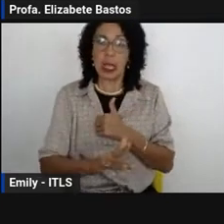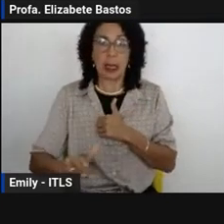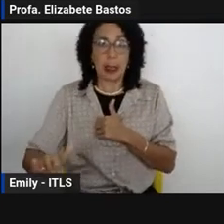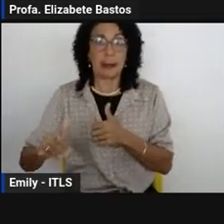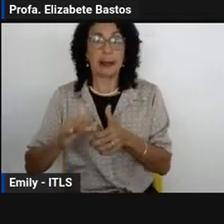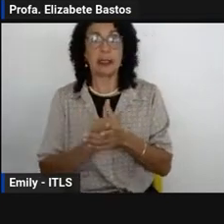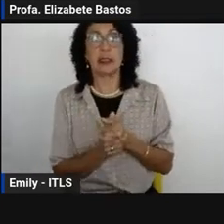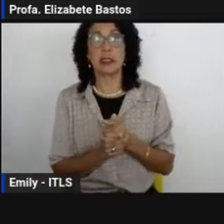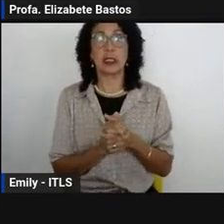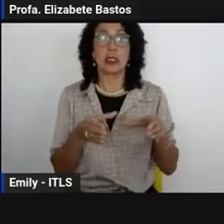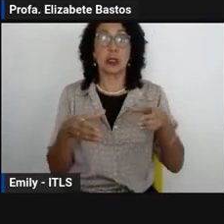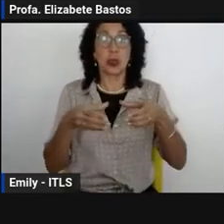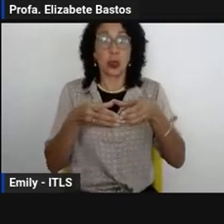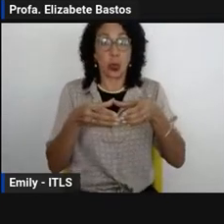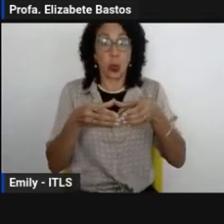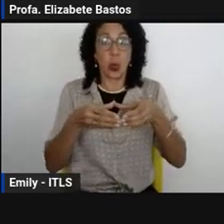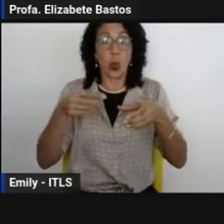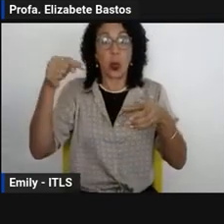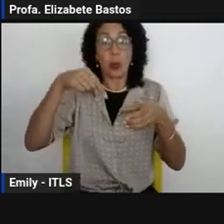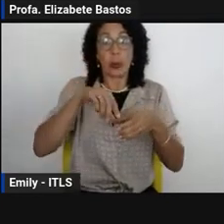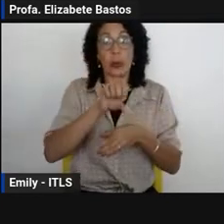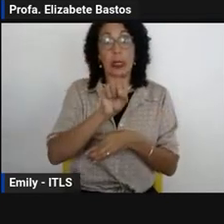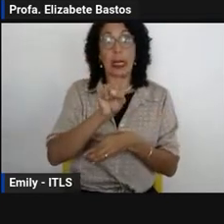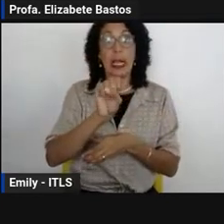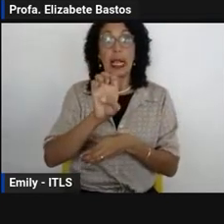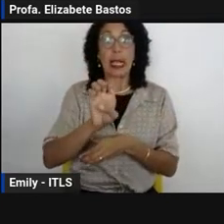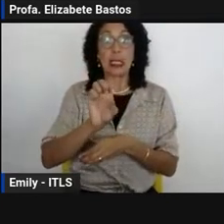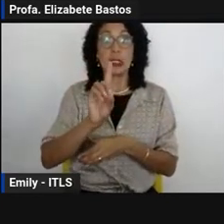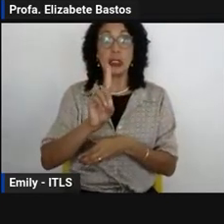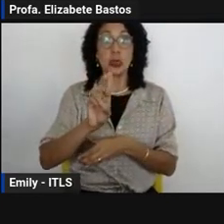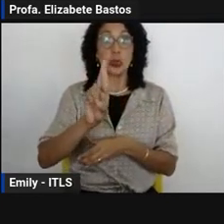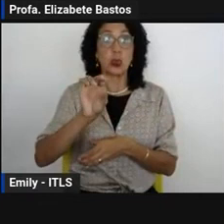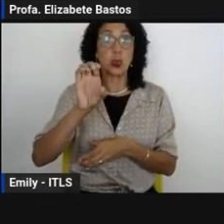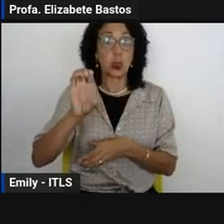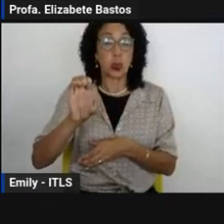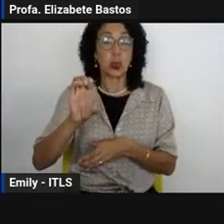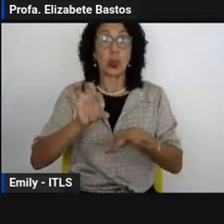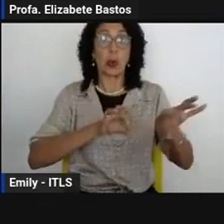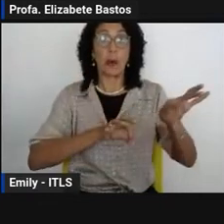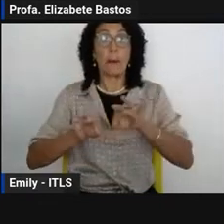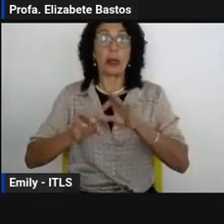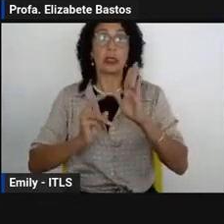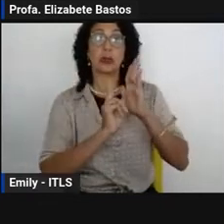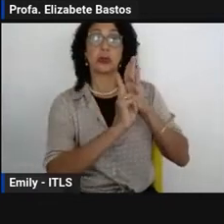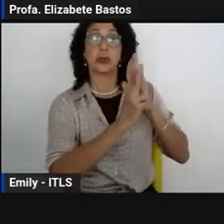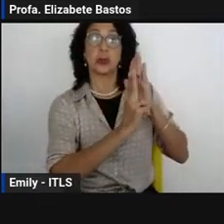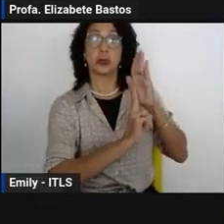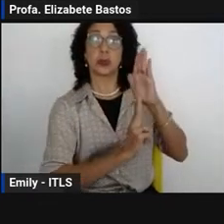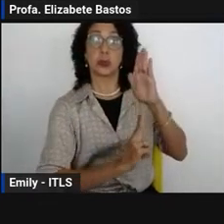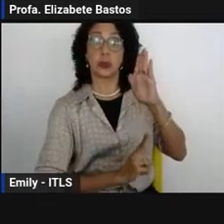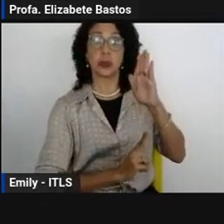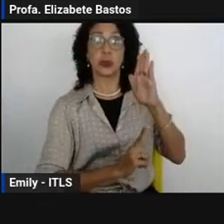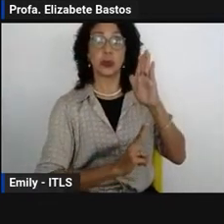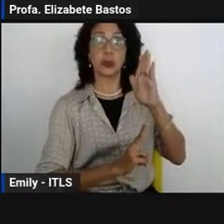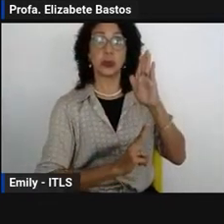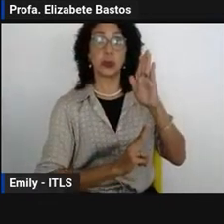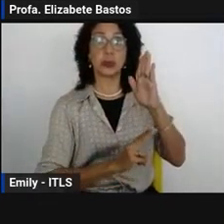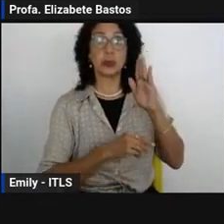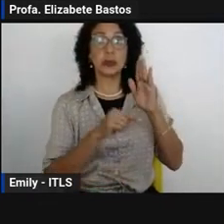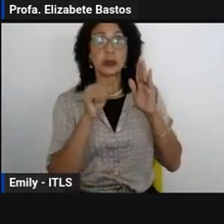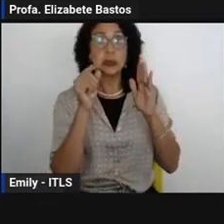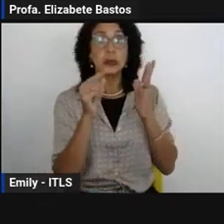pedagógicos. A comissão interna da SEDUC está organizada por Ana Maria